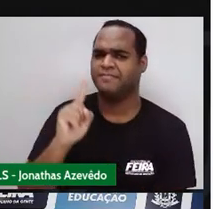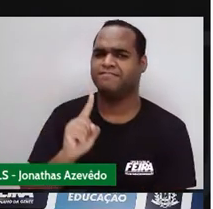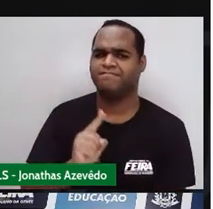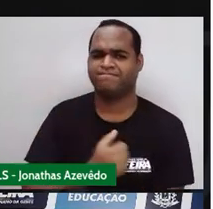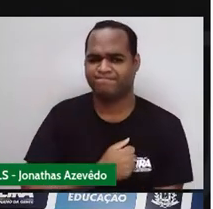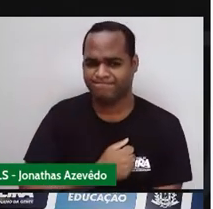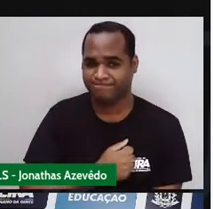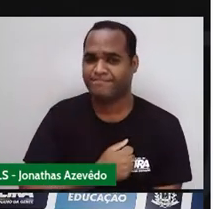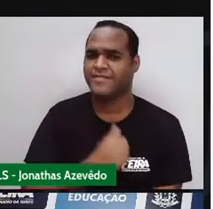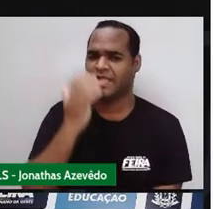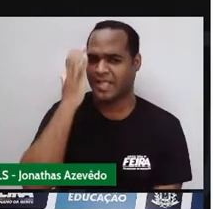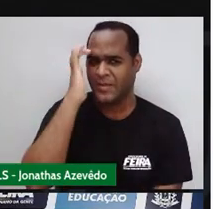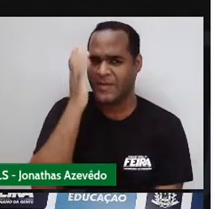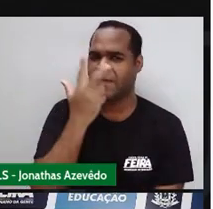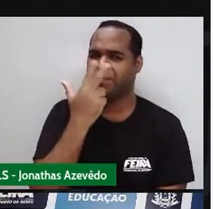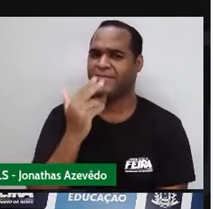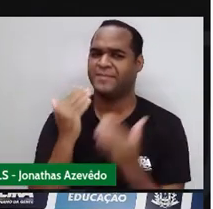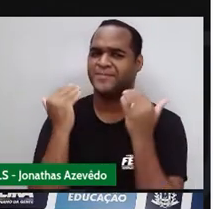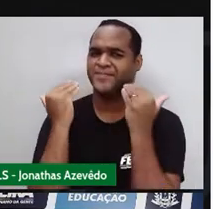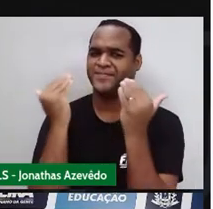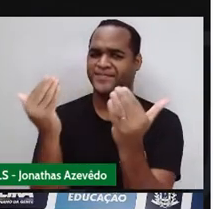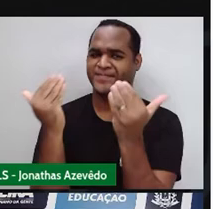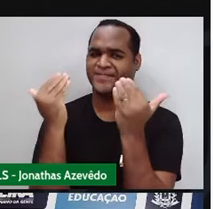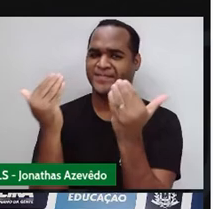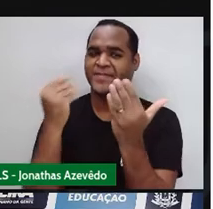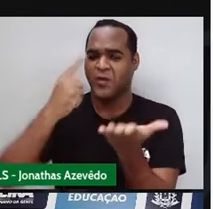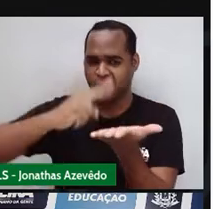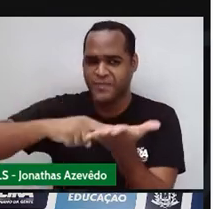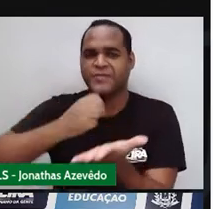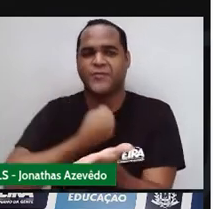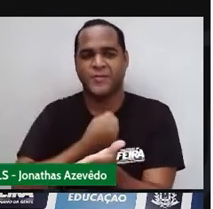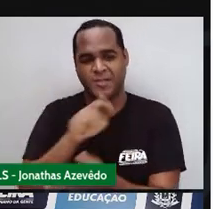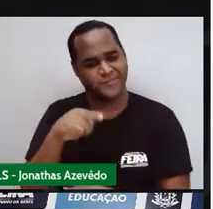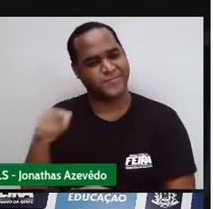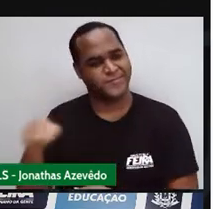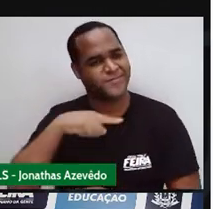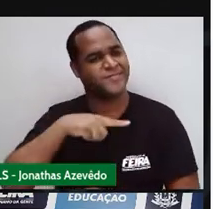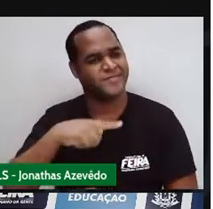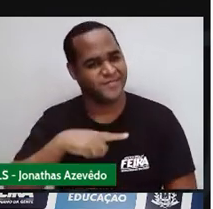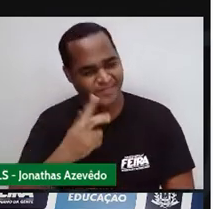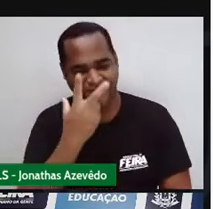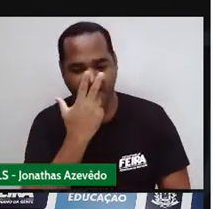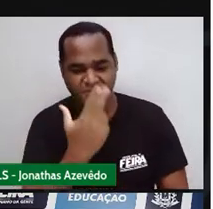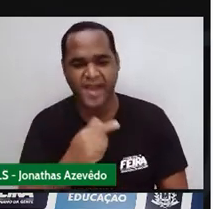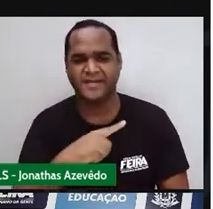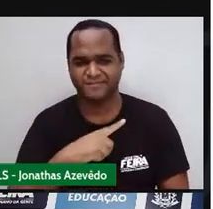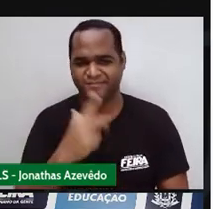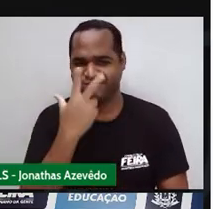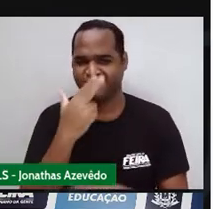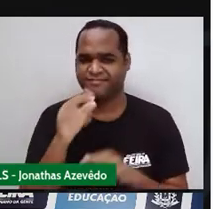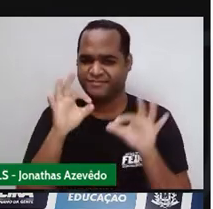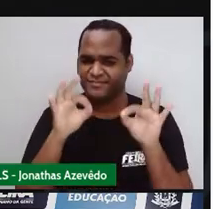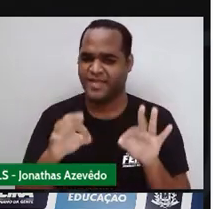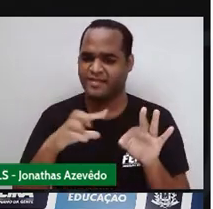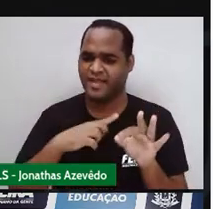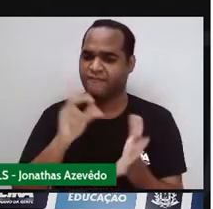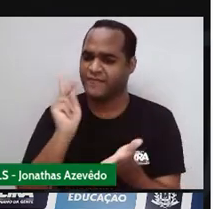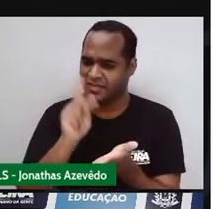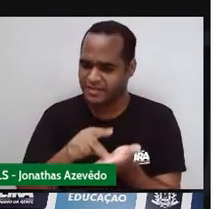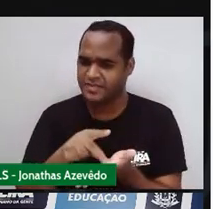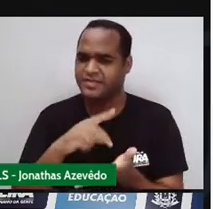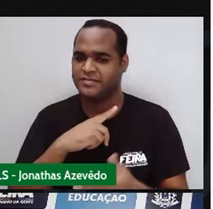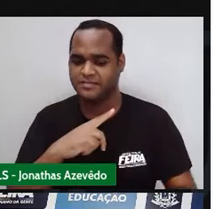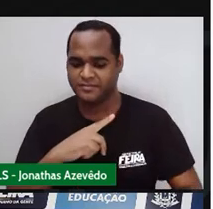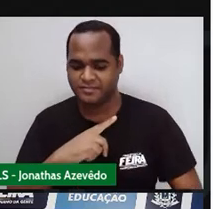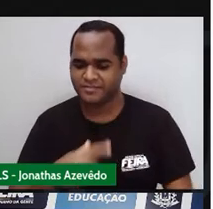achando isso certo, não. Acho que vocês combinaram aí. E não estou convencido, não estou convencido, não.